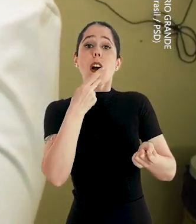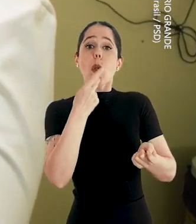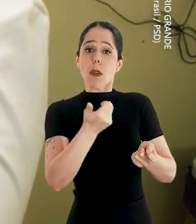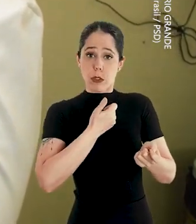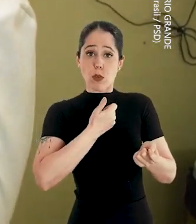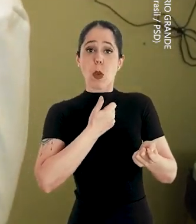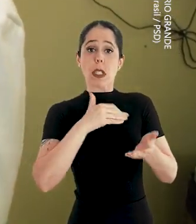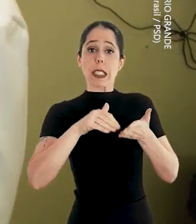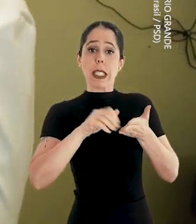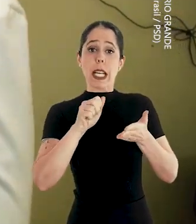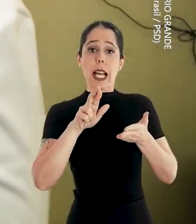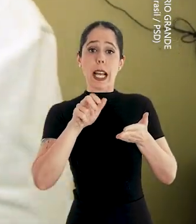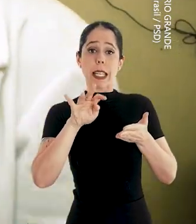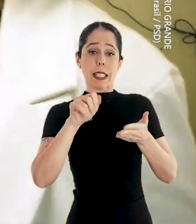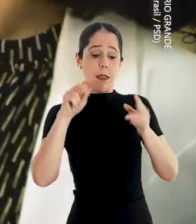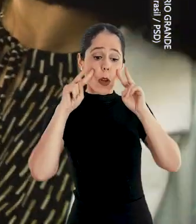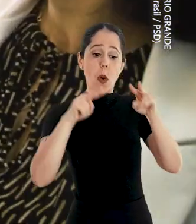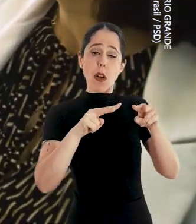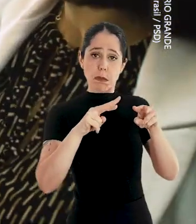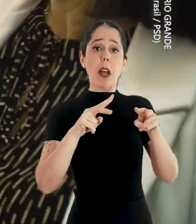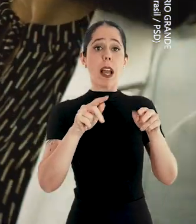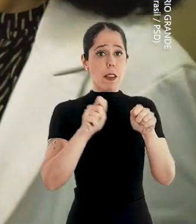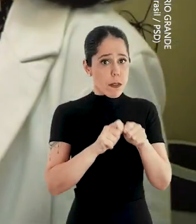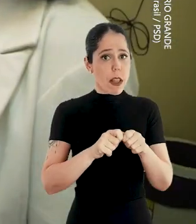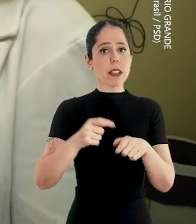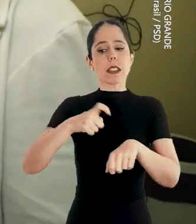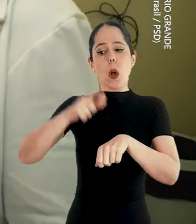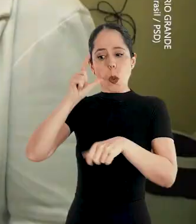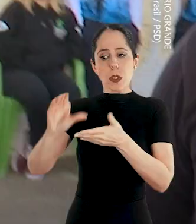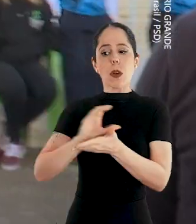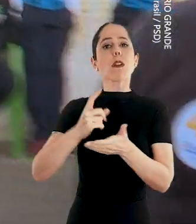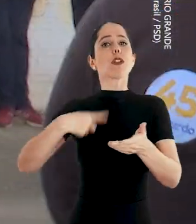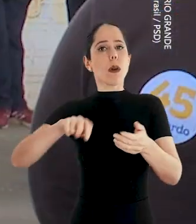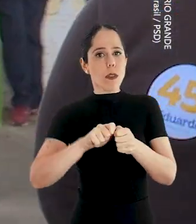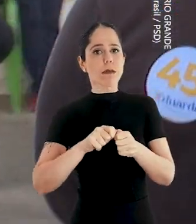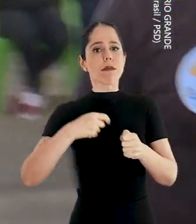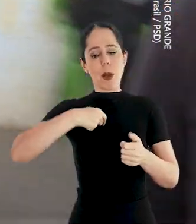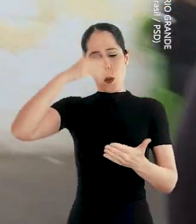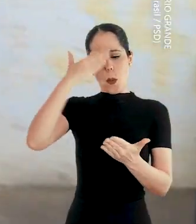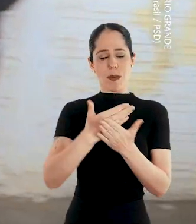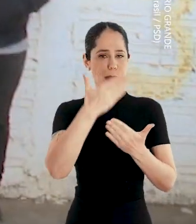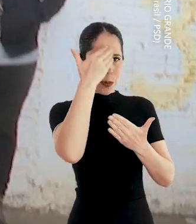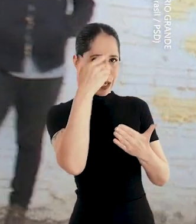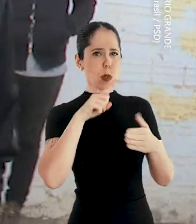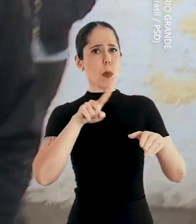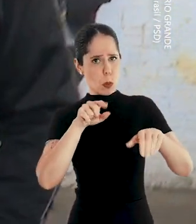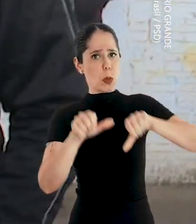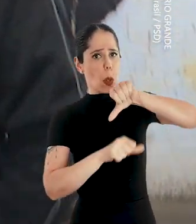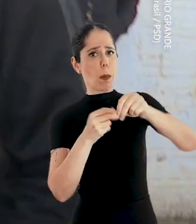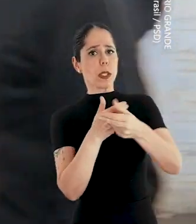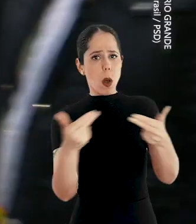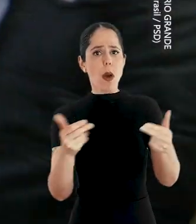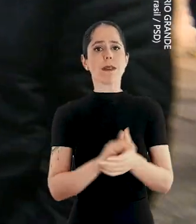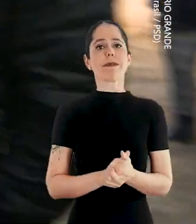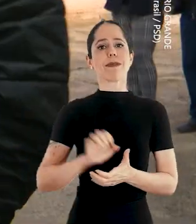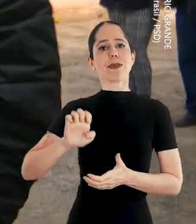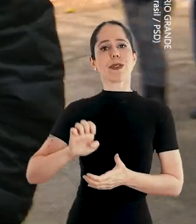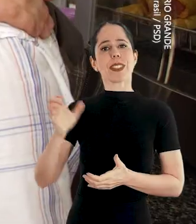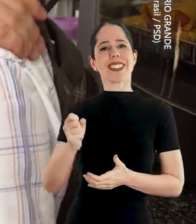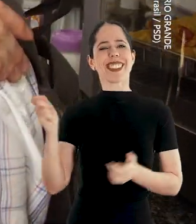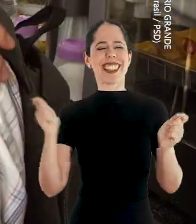Arita vai olhar isso aqui com carinho. E olhou. E assim que pudemos ter recursos, fizemos. vi o porque tu mudou muita coisa.